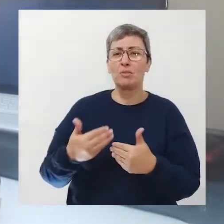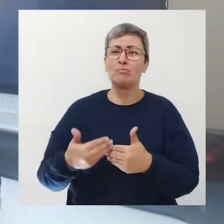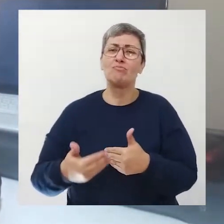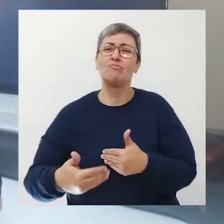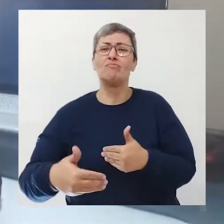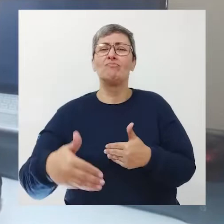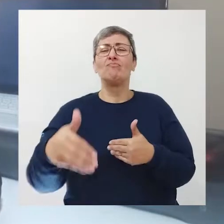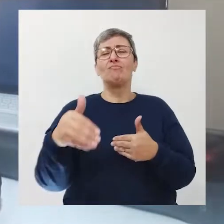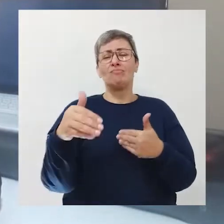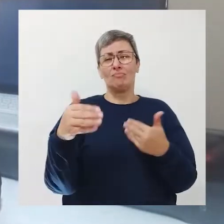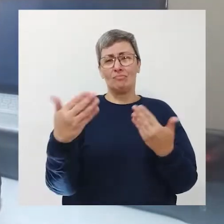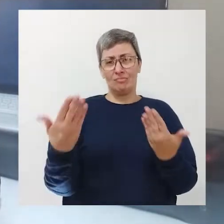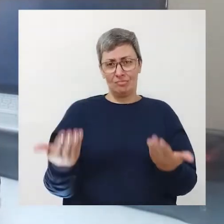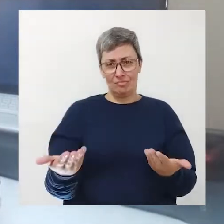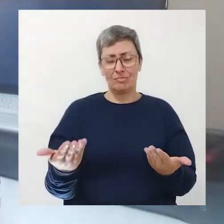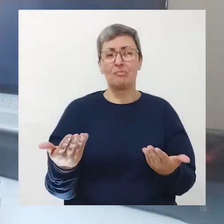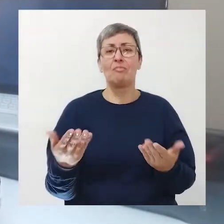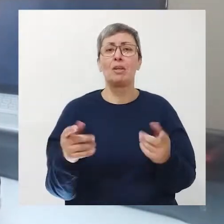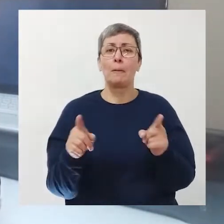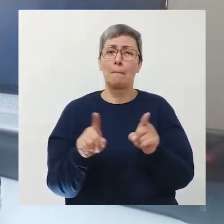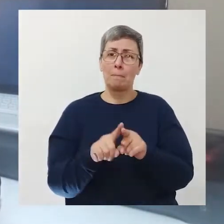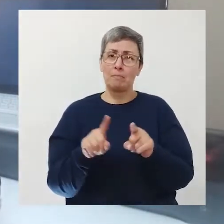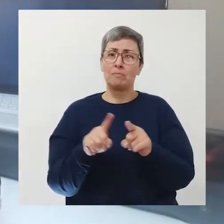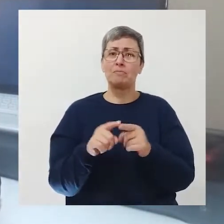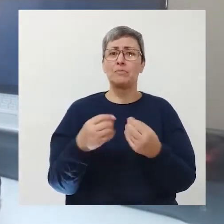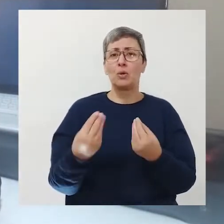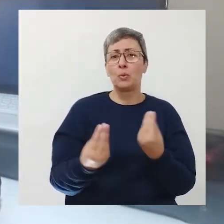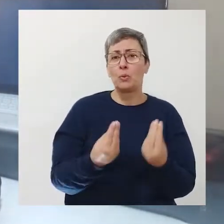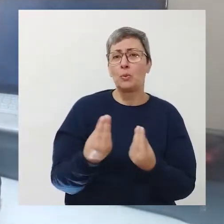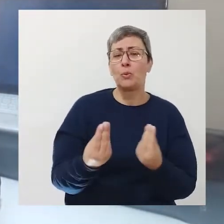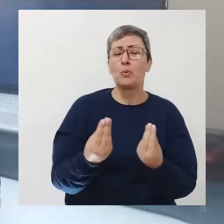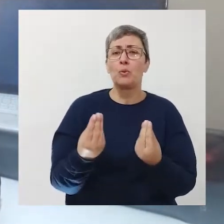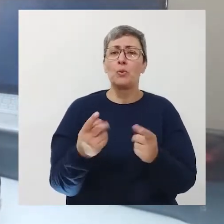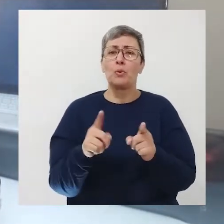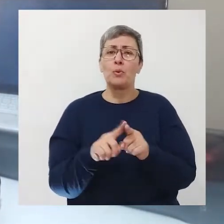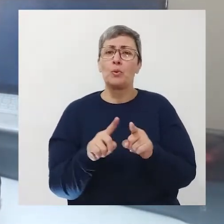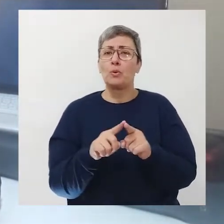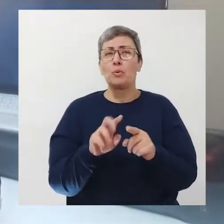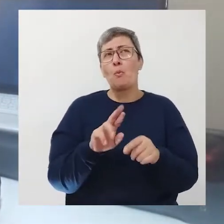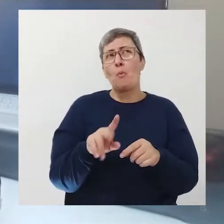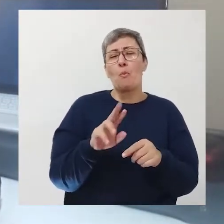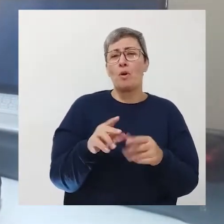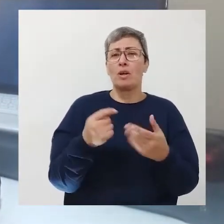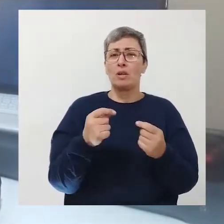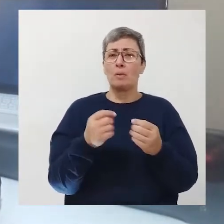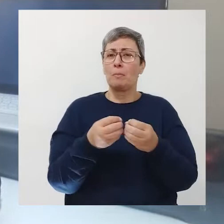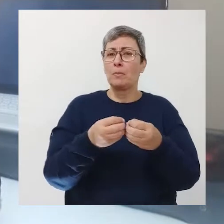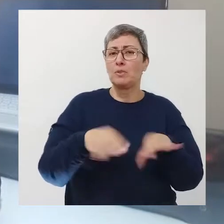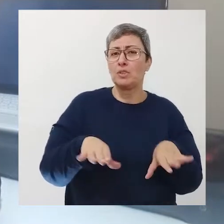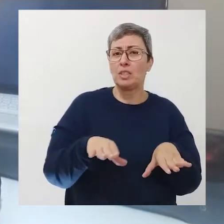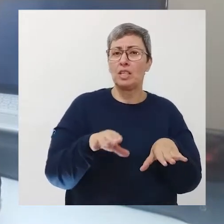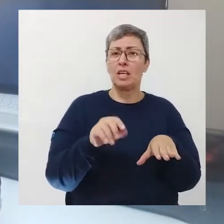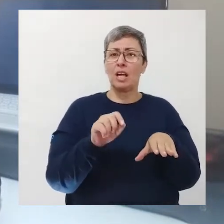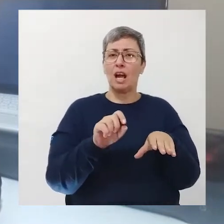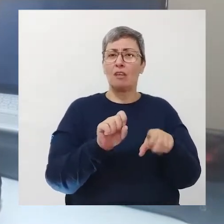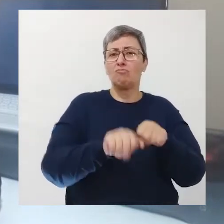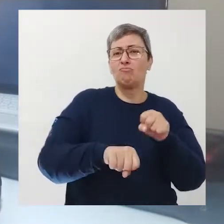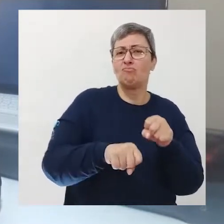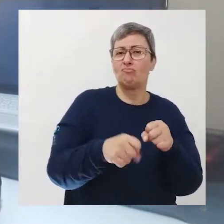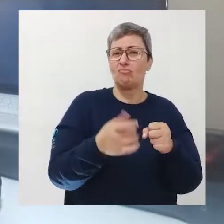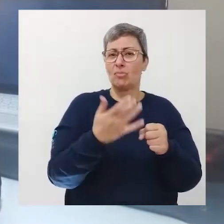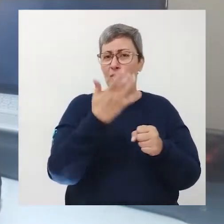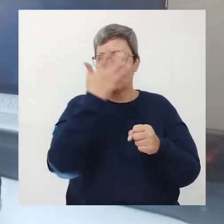trajetória da sua trajetória de vida de forma com que não prejudique outras pessoas